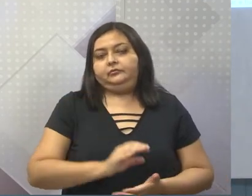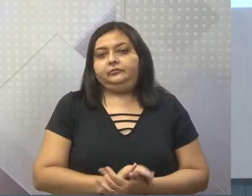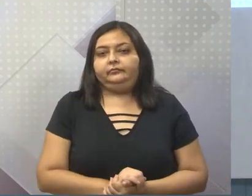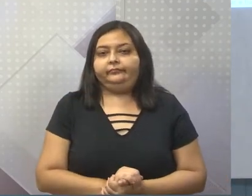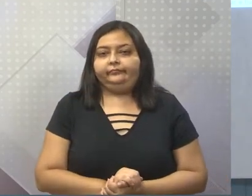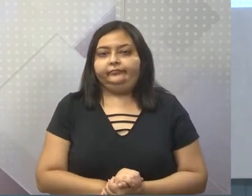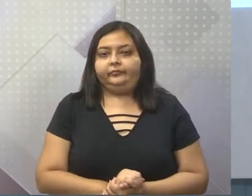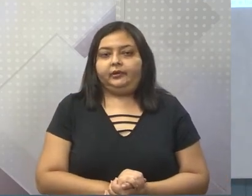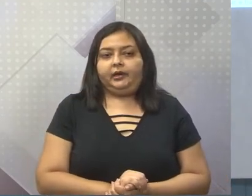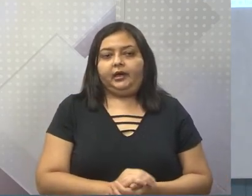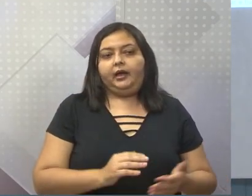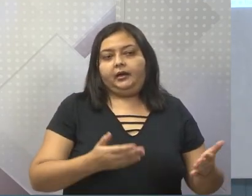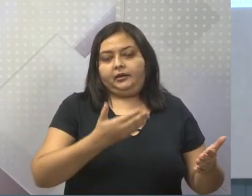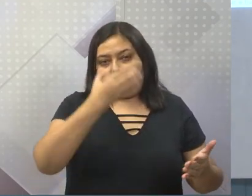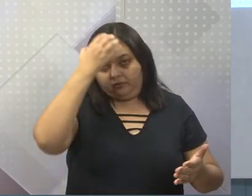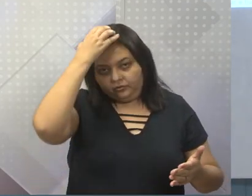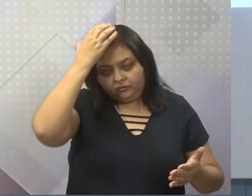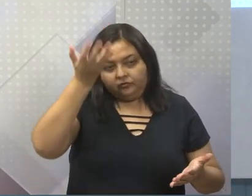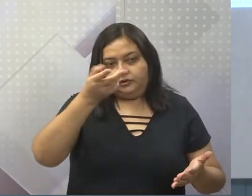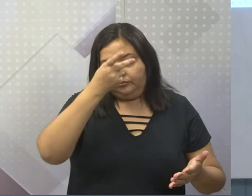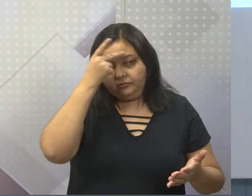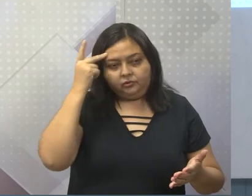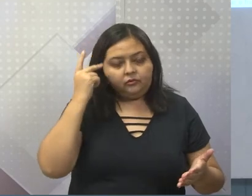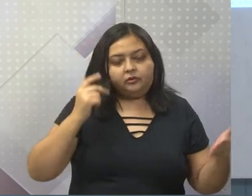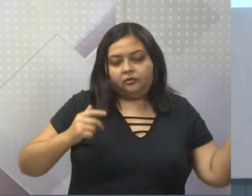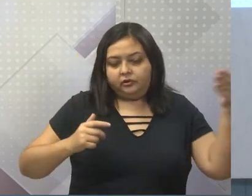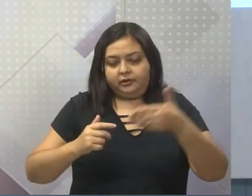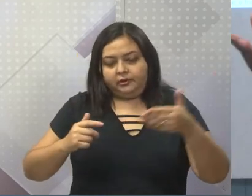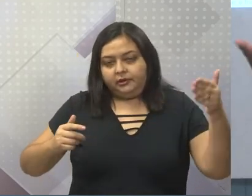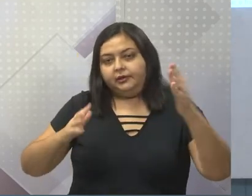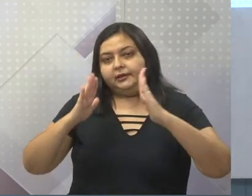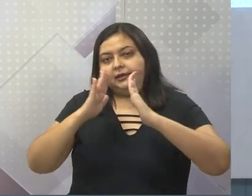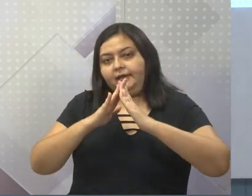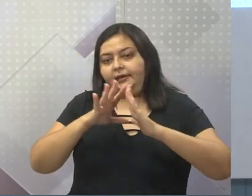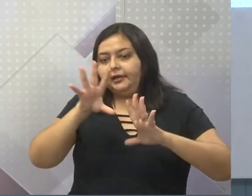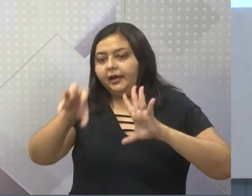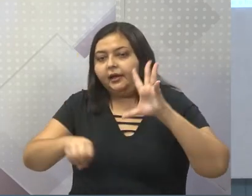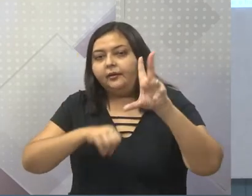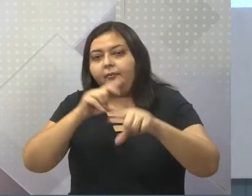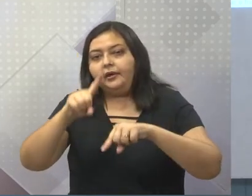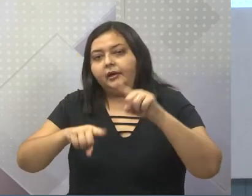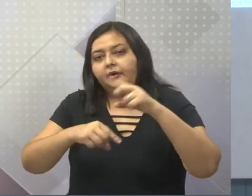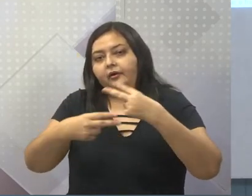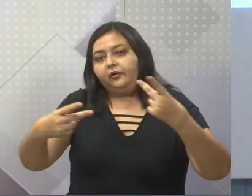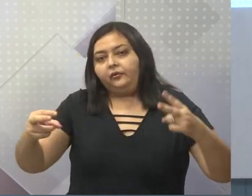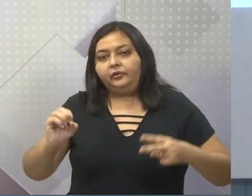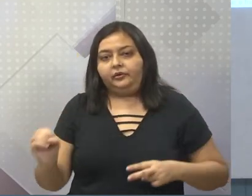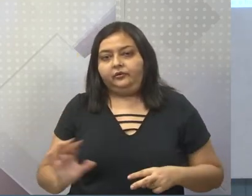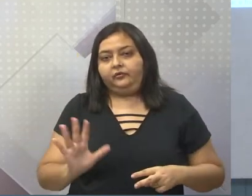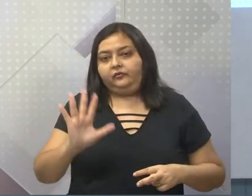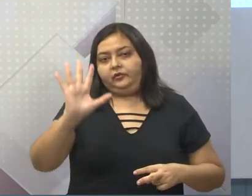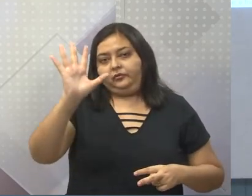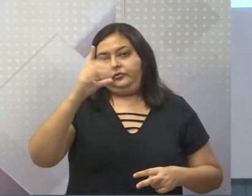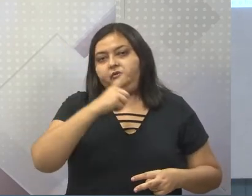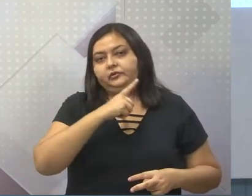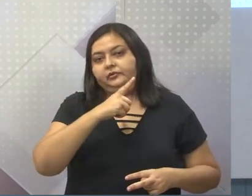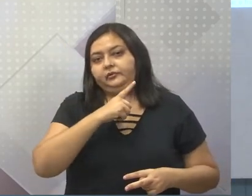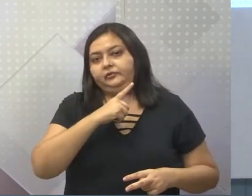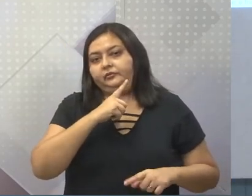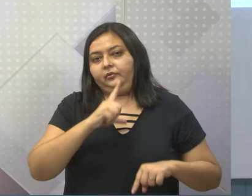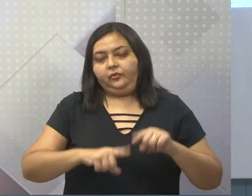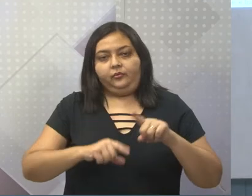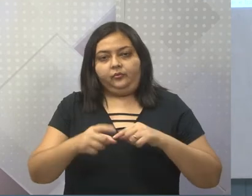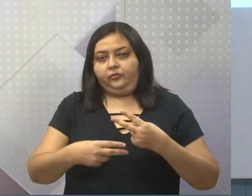eles iam na casa das pessoas e pegavam o que tinha, vamos dizer assim, de valor pra quitar essa dívida. Isso vai chegar a